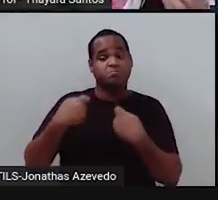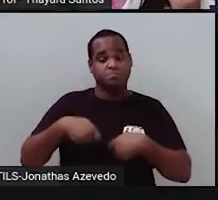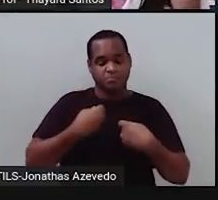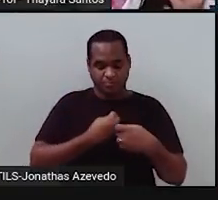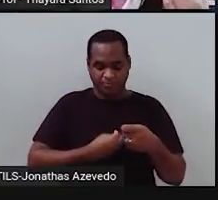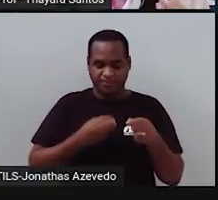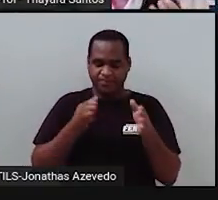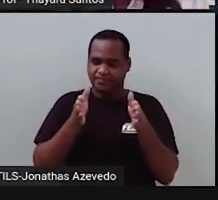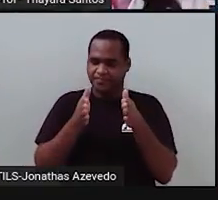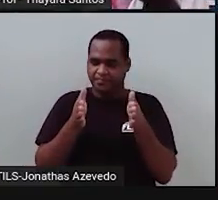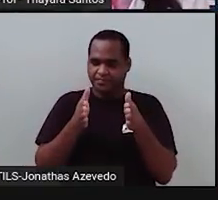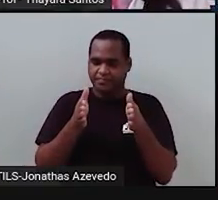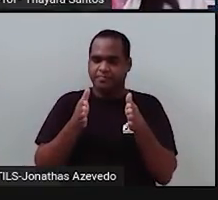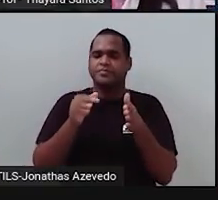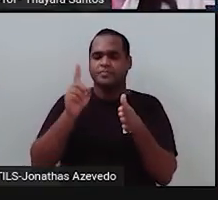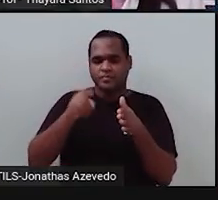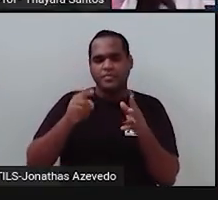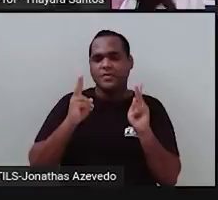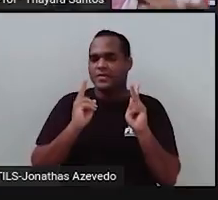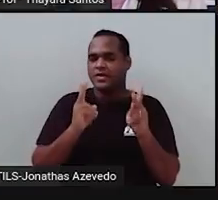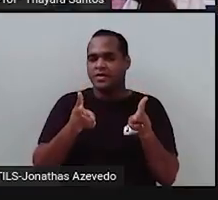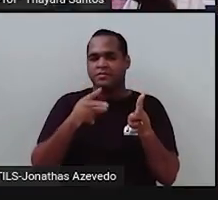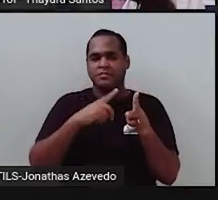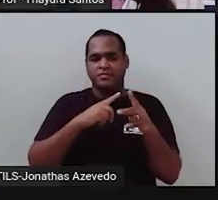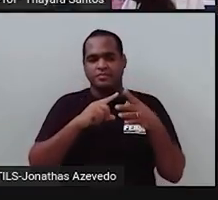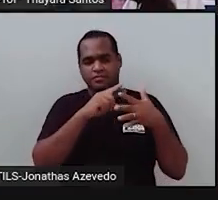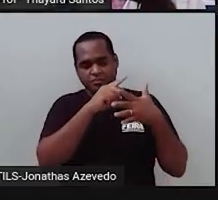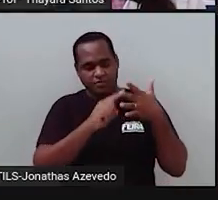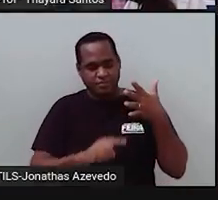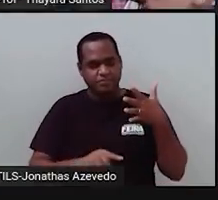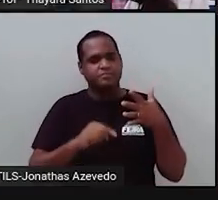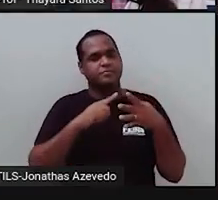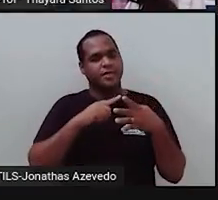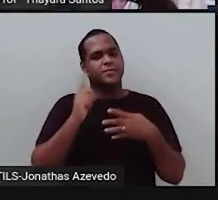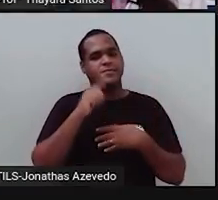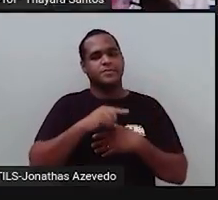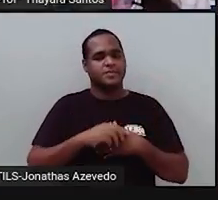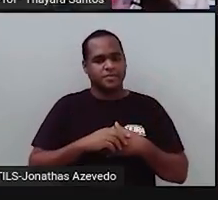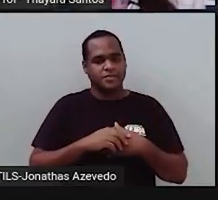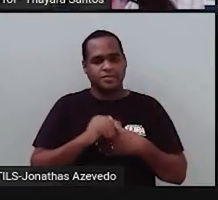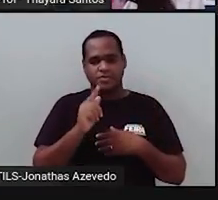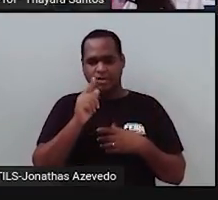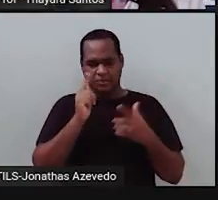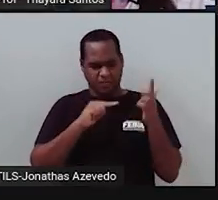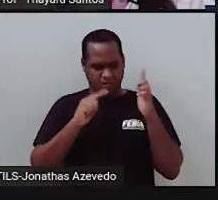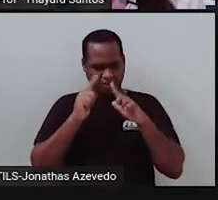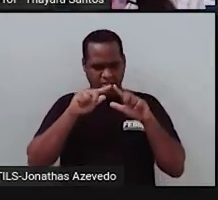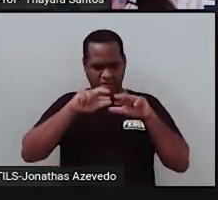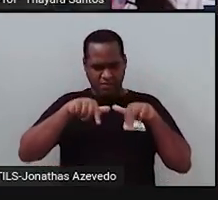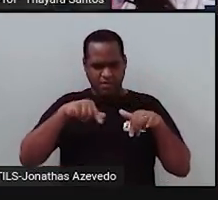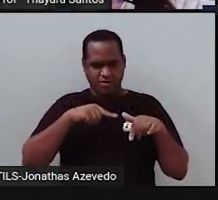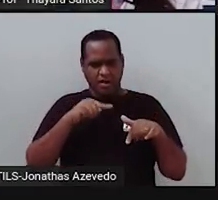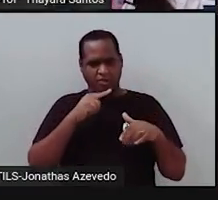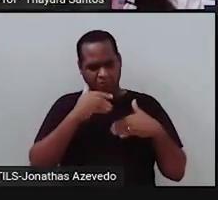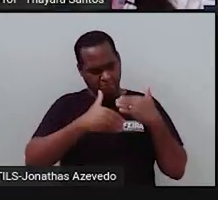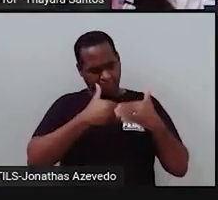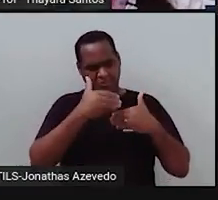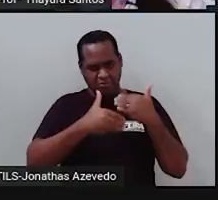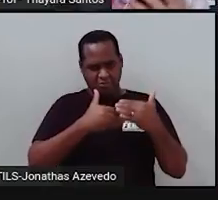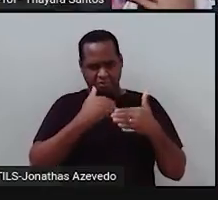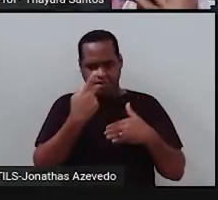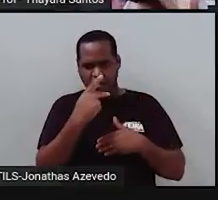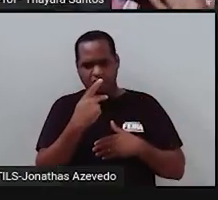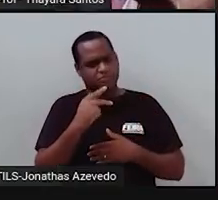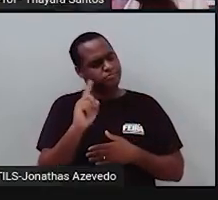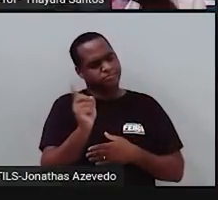pra você poder acompanhar todas as fases. Se for um organismo que tem um ciclo de vida muito longo, você não vai conseguir acompanhar todas as fases do desenvolvimento dele.